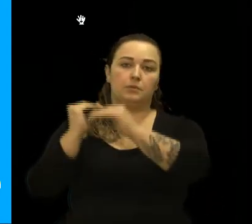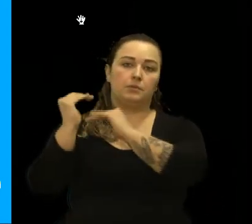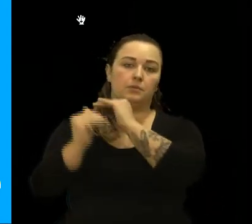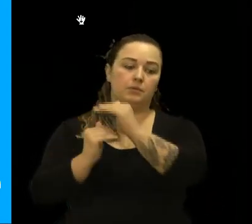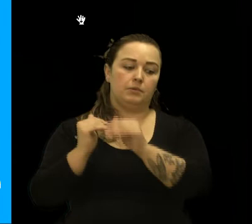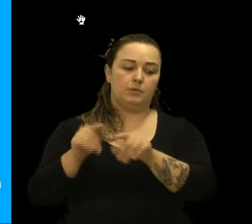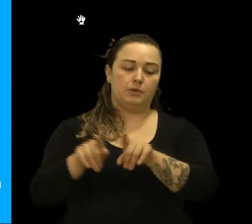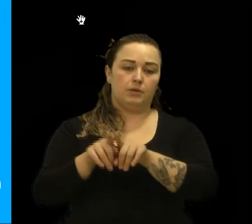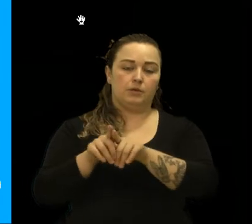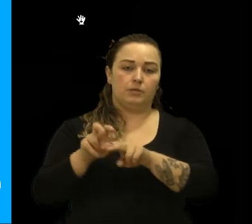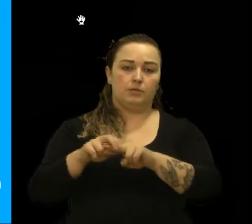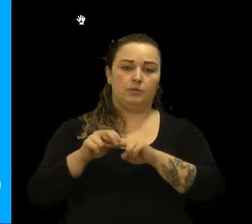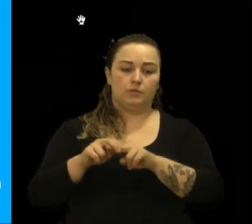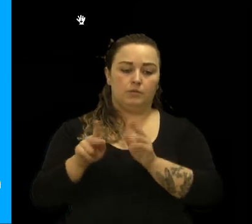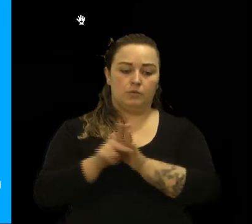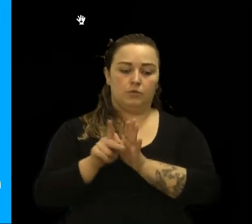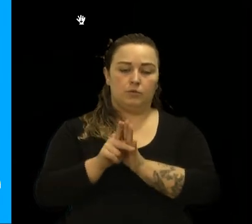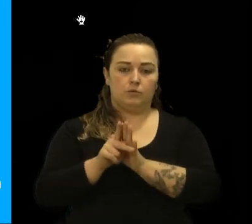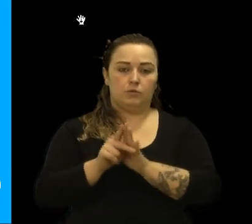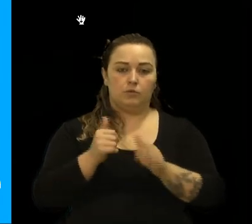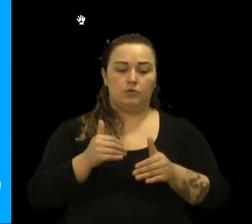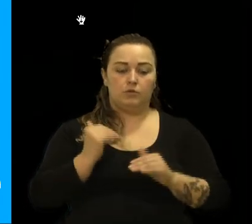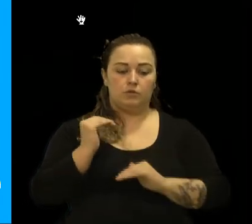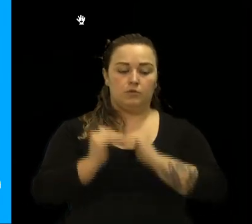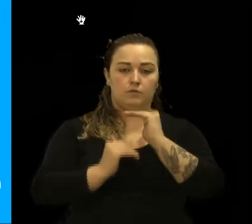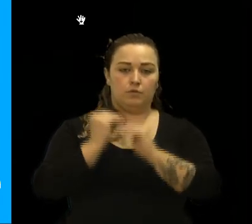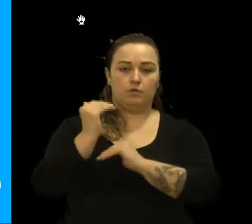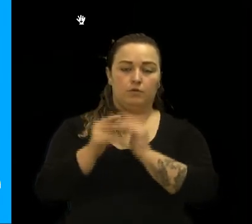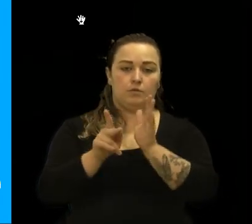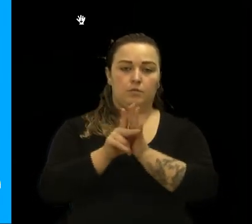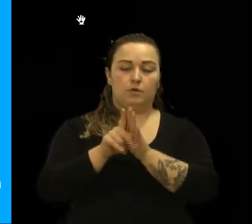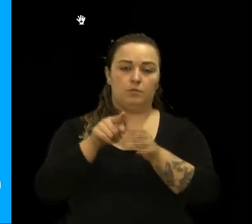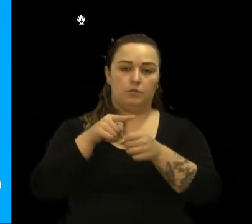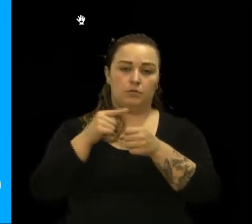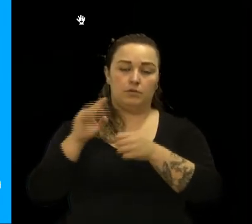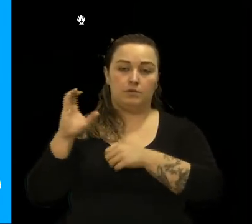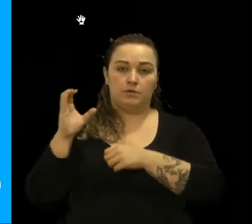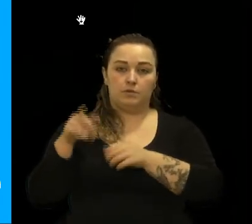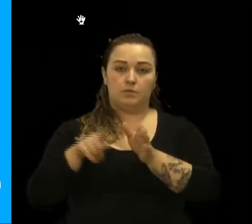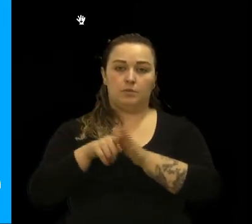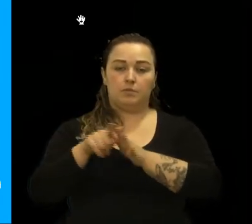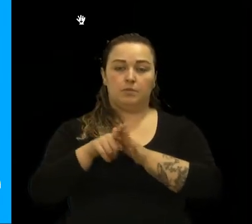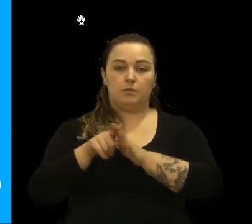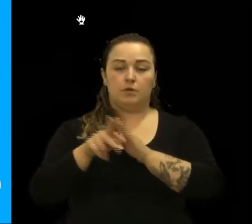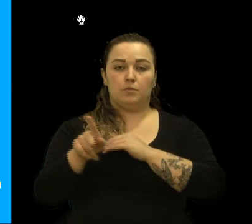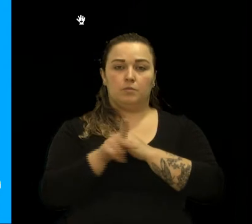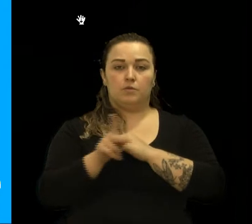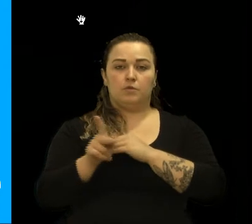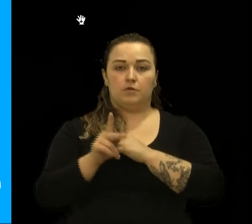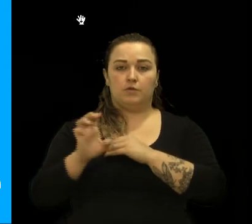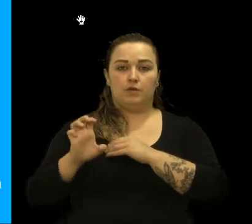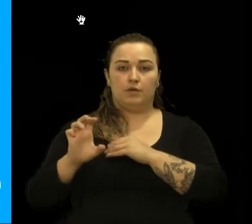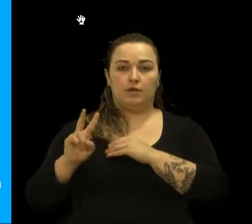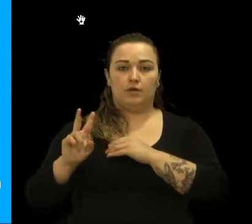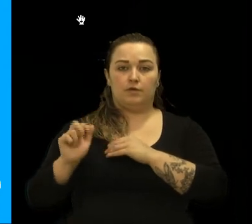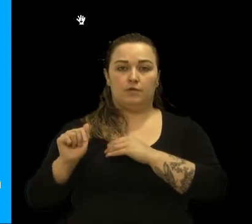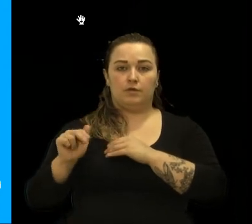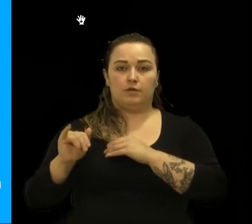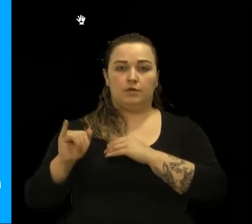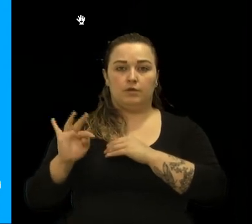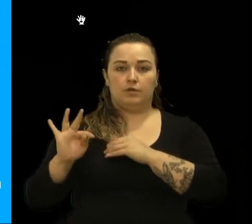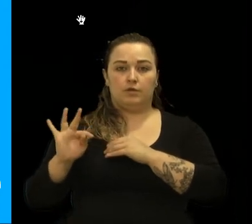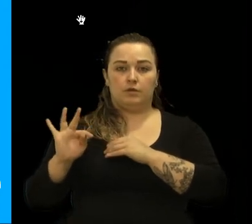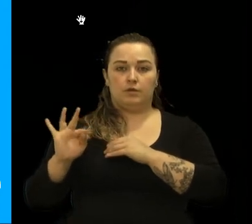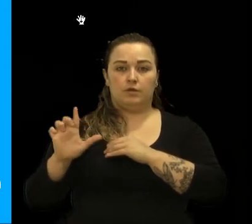produto desenvolvido por esse cientista, pesquisador, que é a professora Ivanildo, vive hoje na Grande Porto Alegre, uma